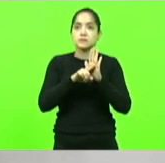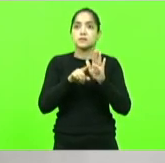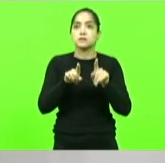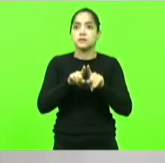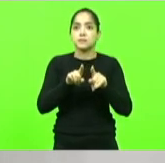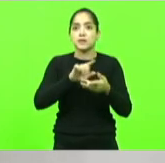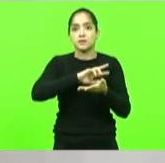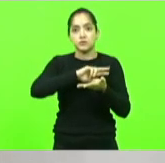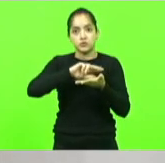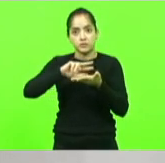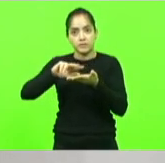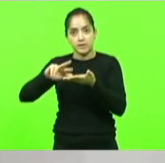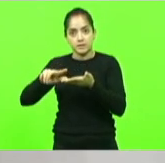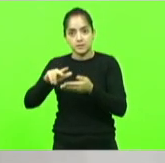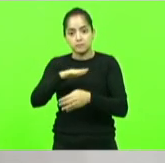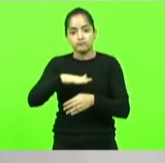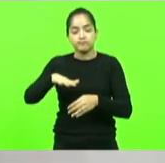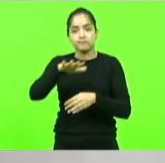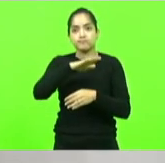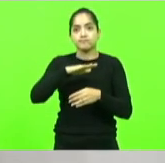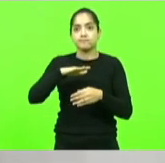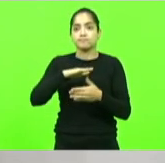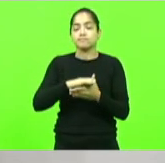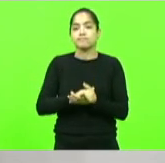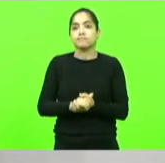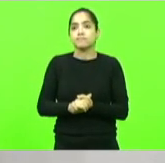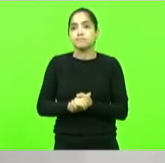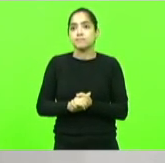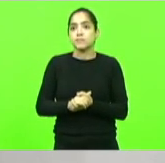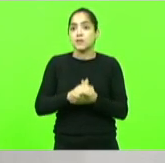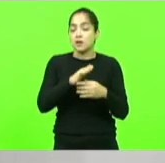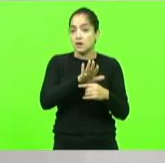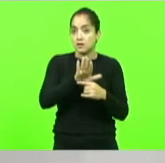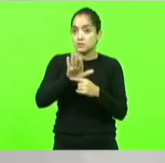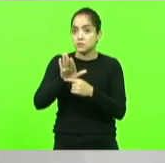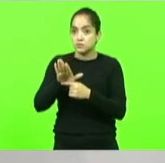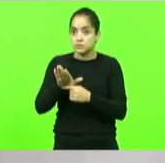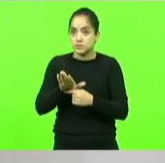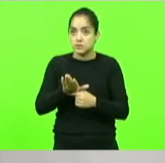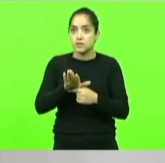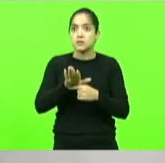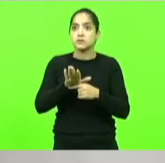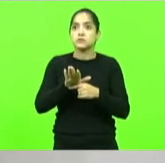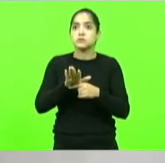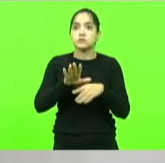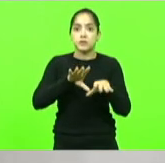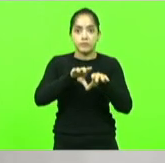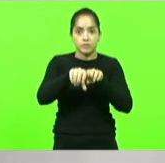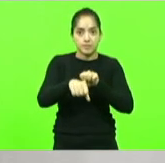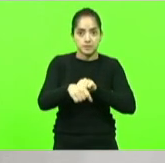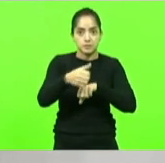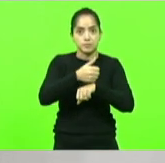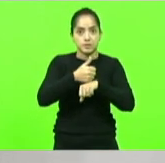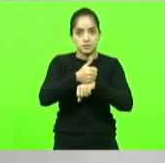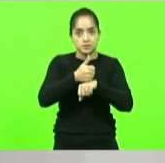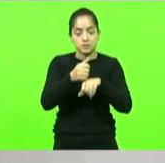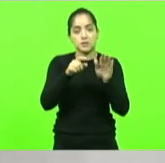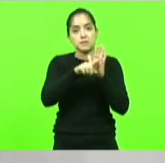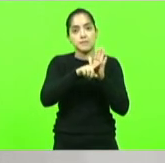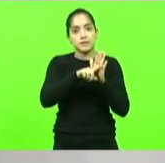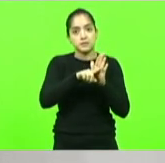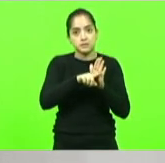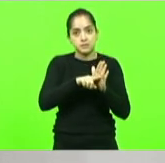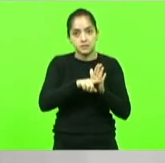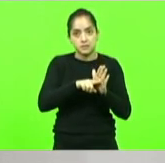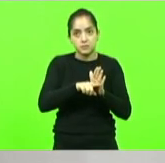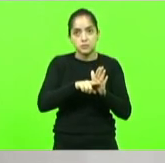diversas outras áreas do conhecimento contribuindo na formação de profissionais e pesquisadores para